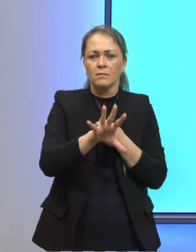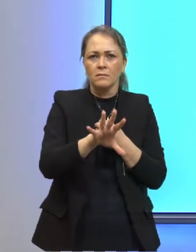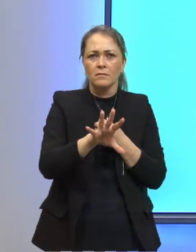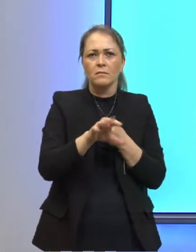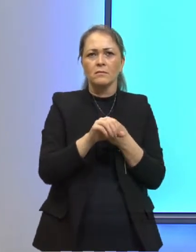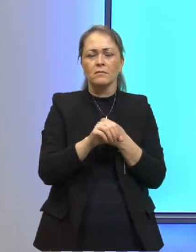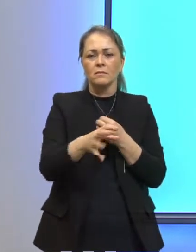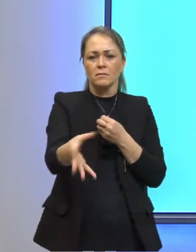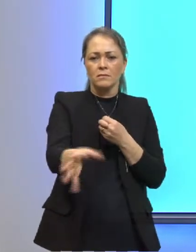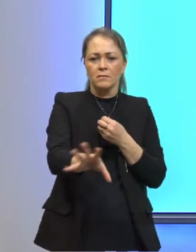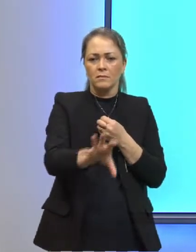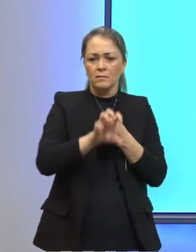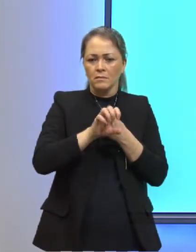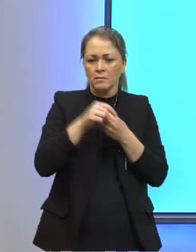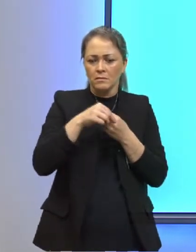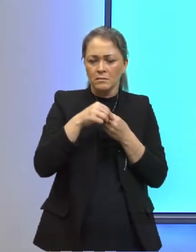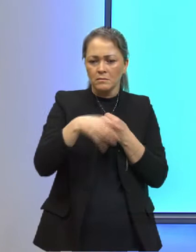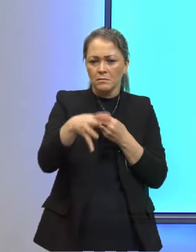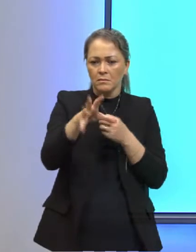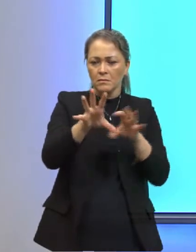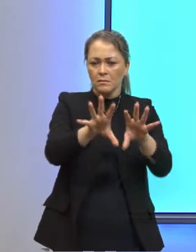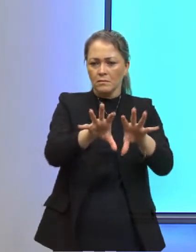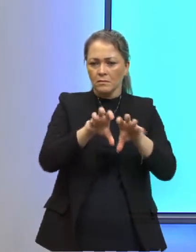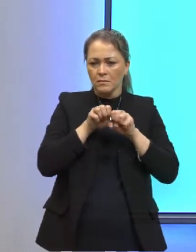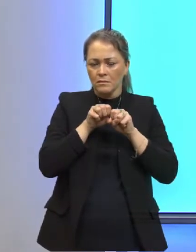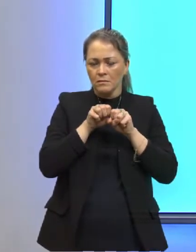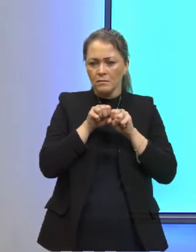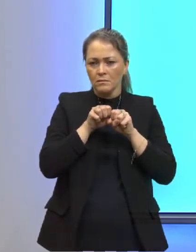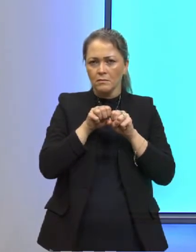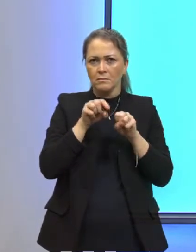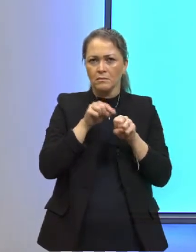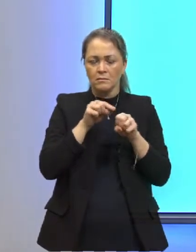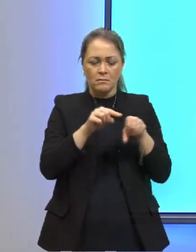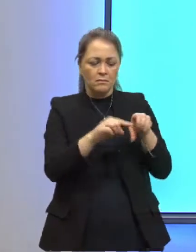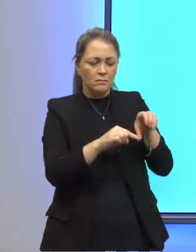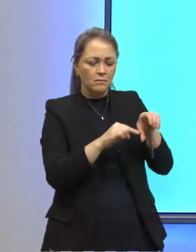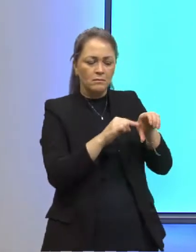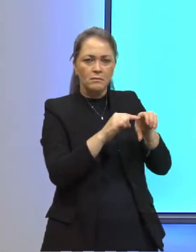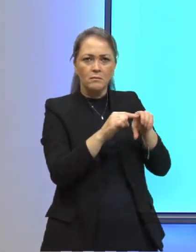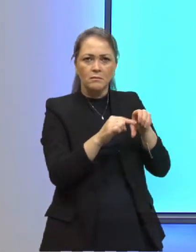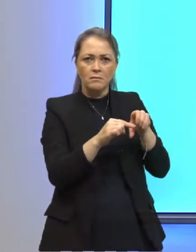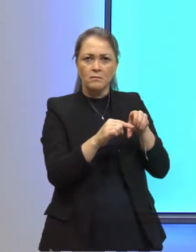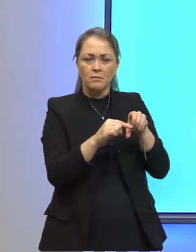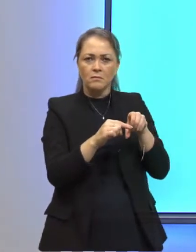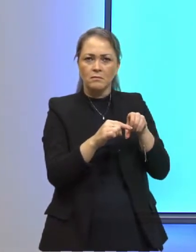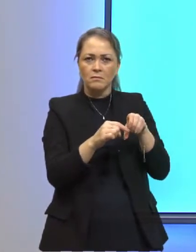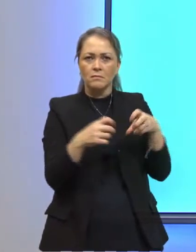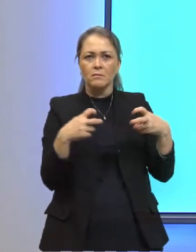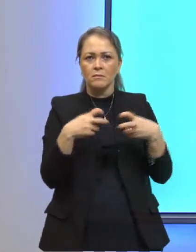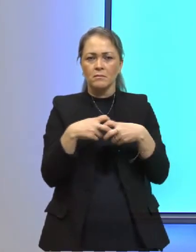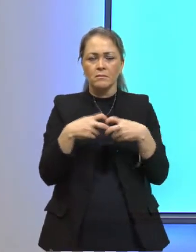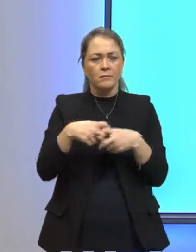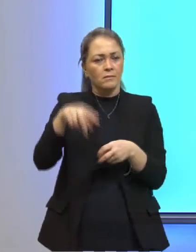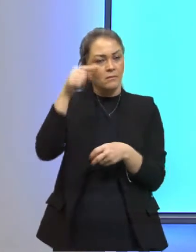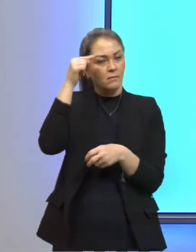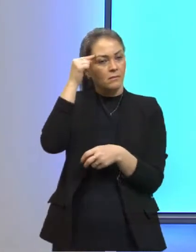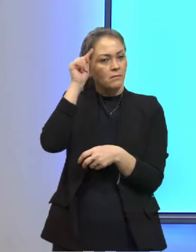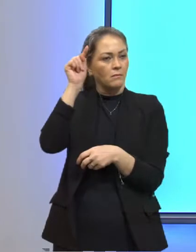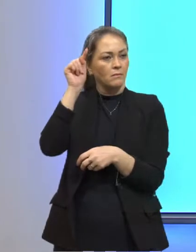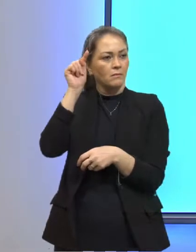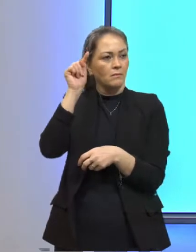chega nele é absorvida. O corpo negro seria só esse orifício aqui. Então, isso os físicos idealizaram